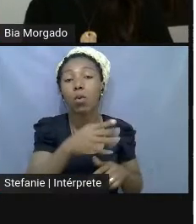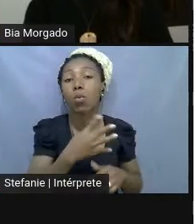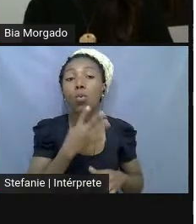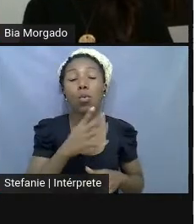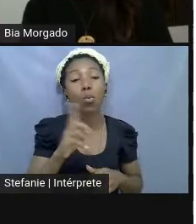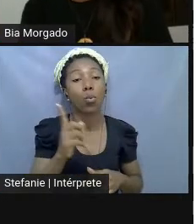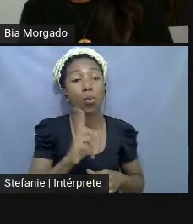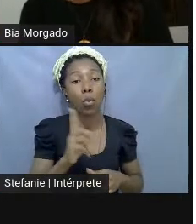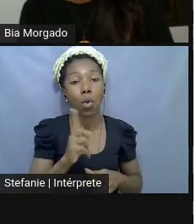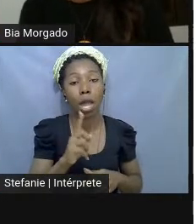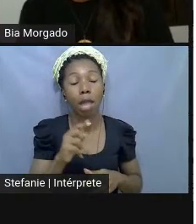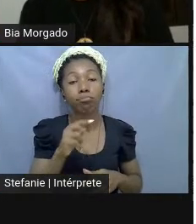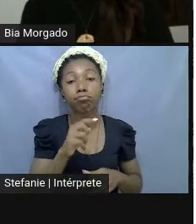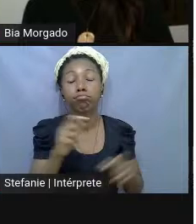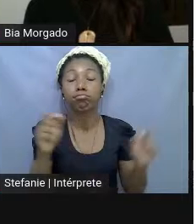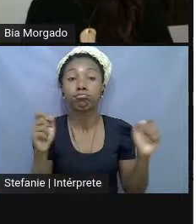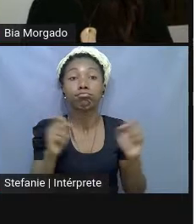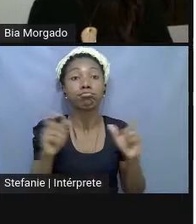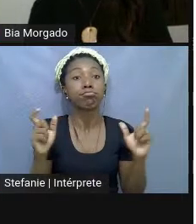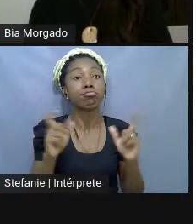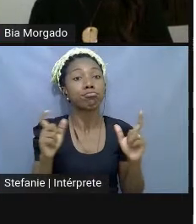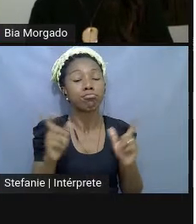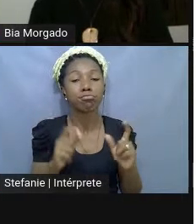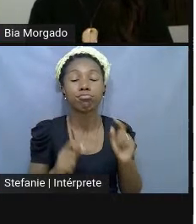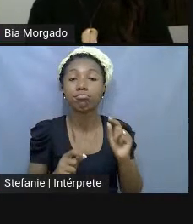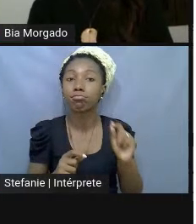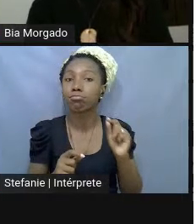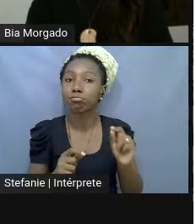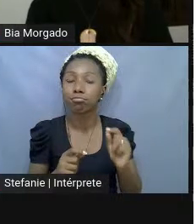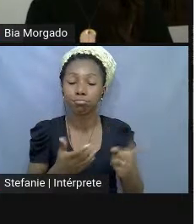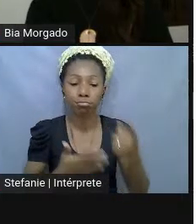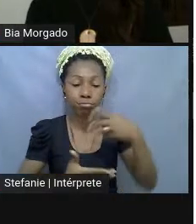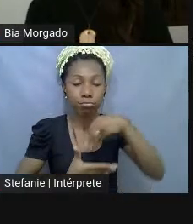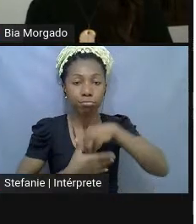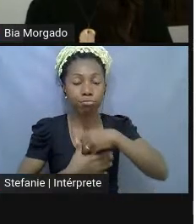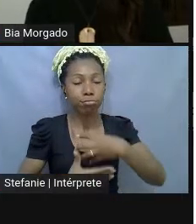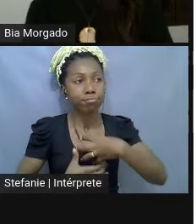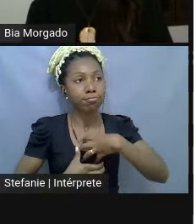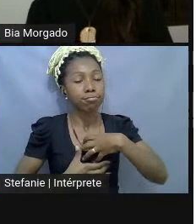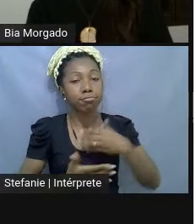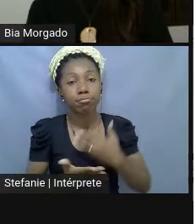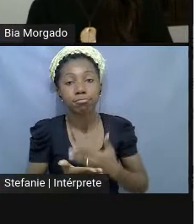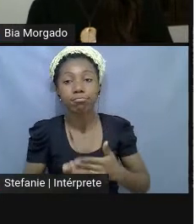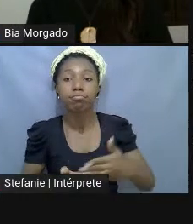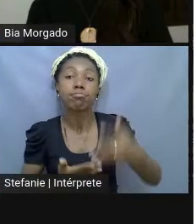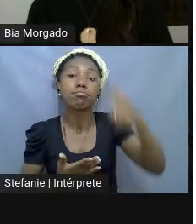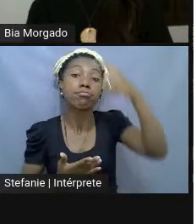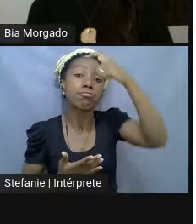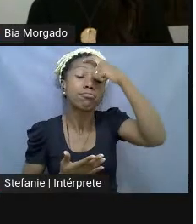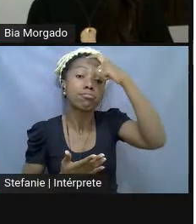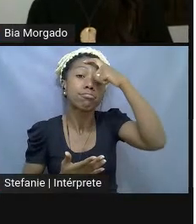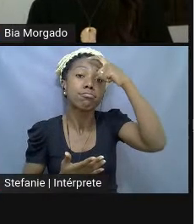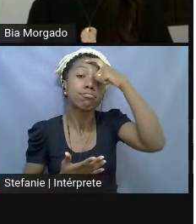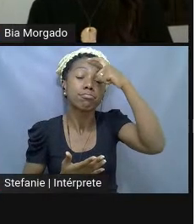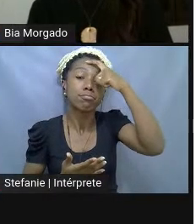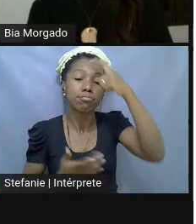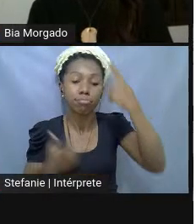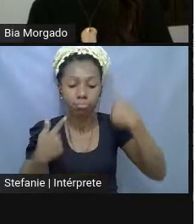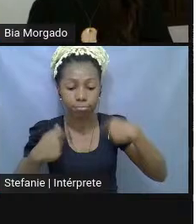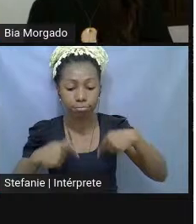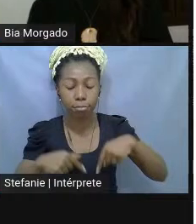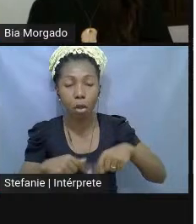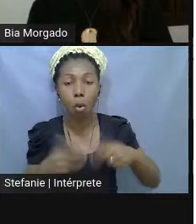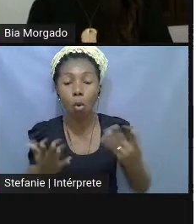que desperta suas regiões sensoriais internas e dá-lhe consciência de alguma região do seu ego onde valores